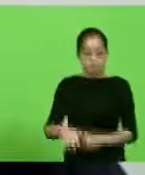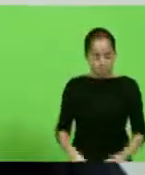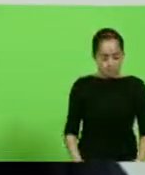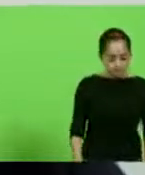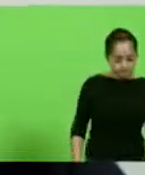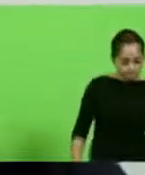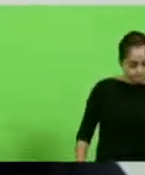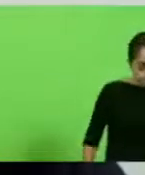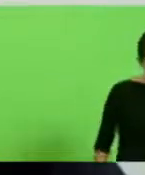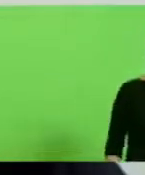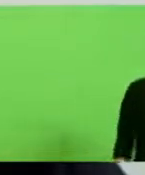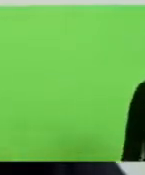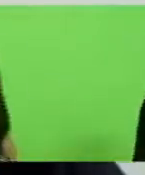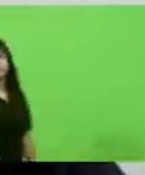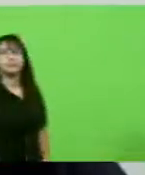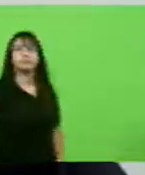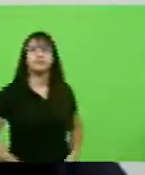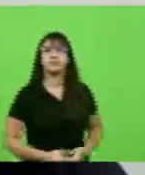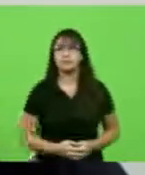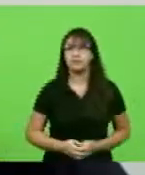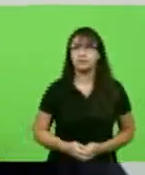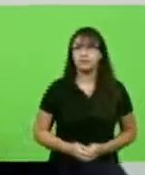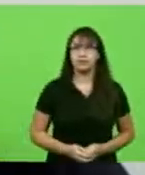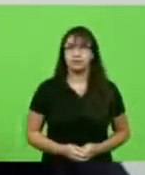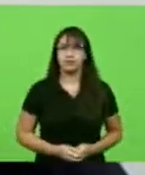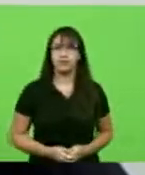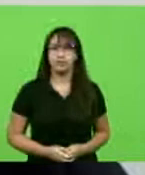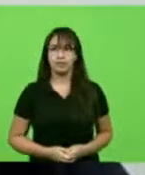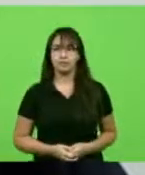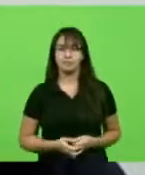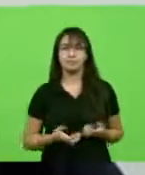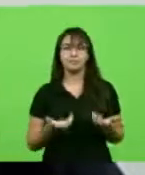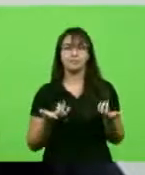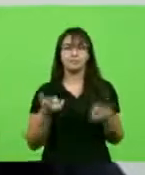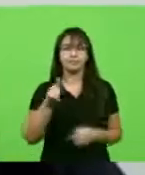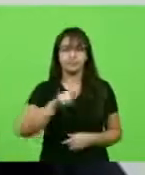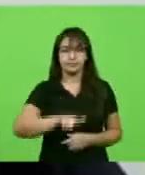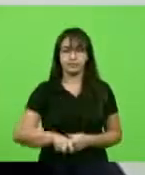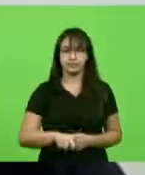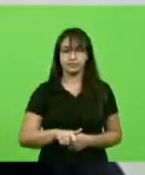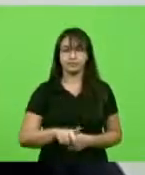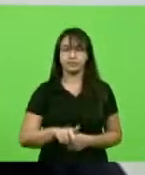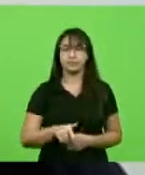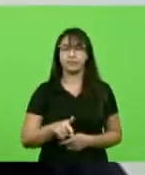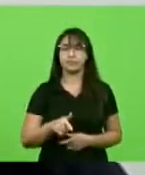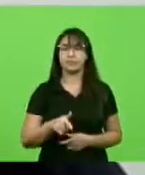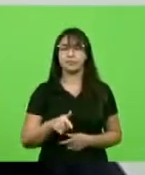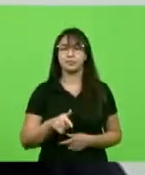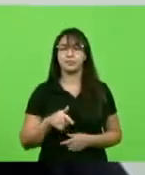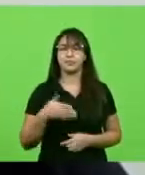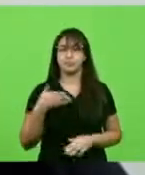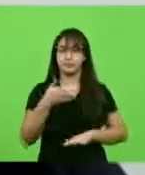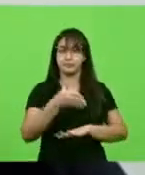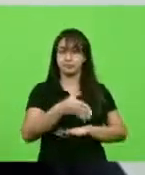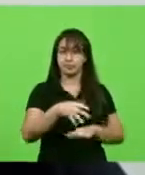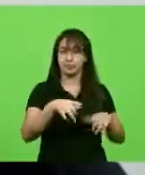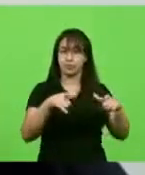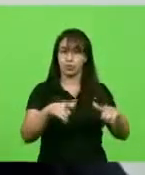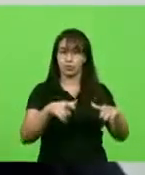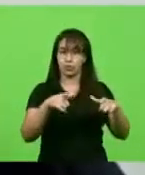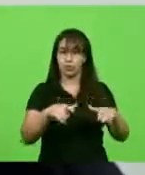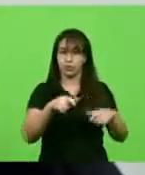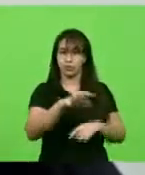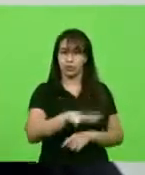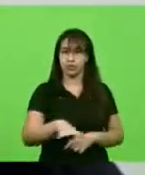básico da sobrevivência humana. Quero destacar aqui que os CRAS, os Centros Regionais de